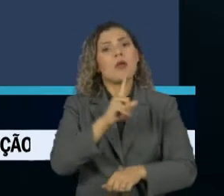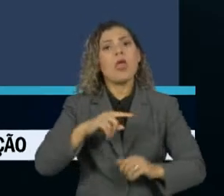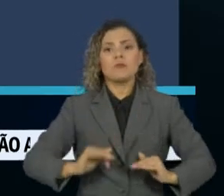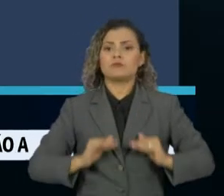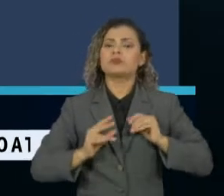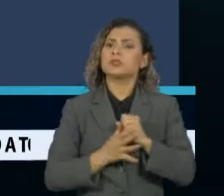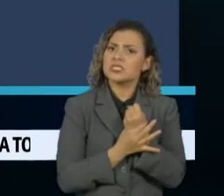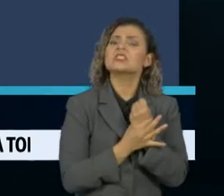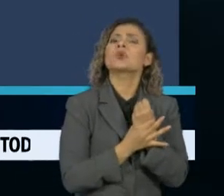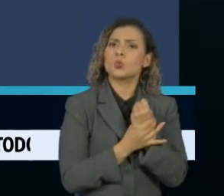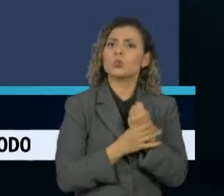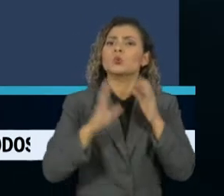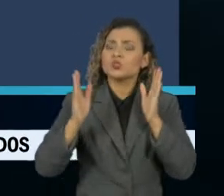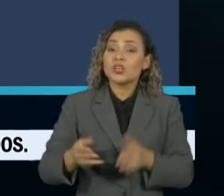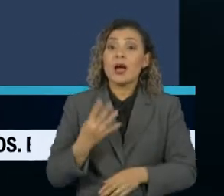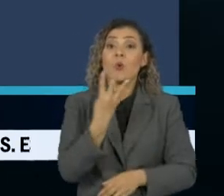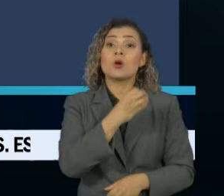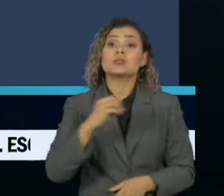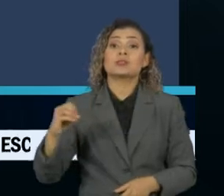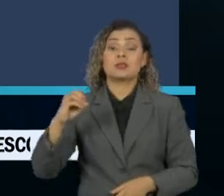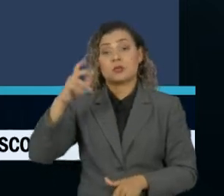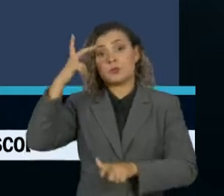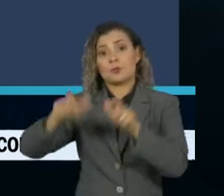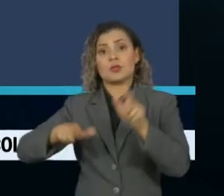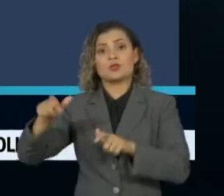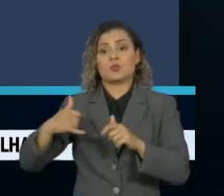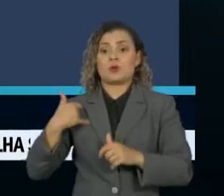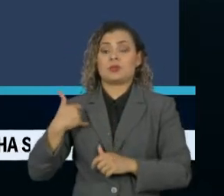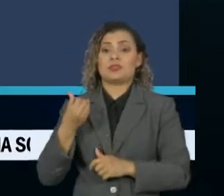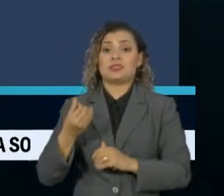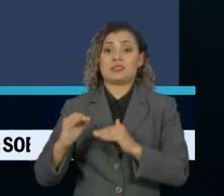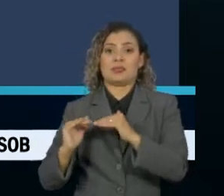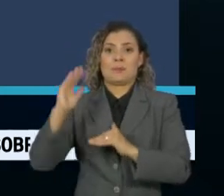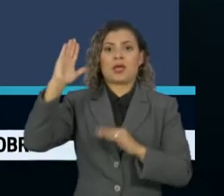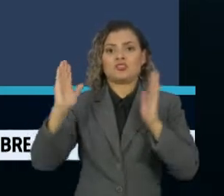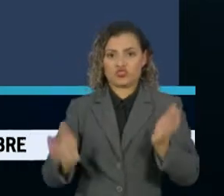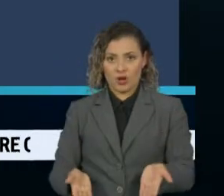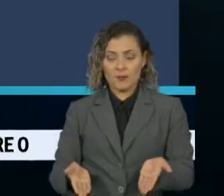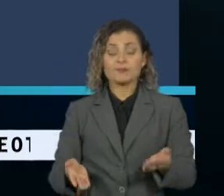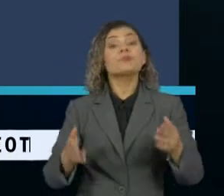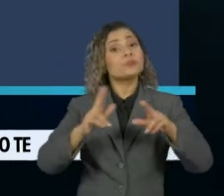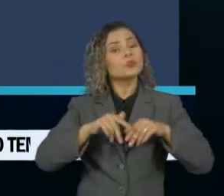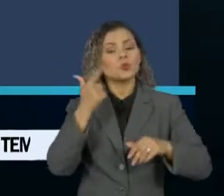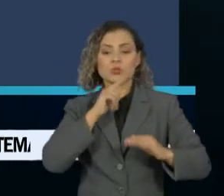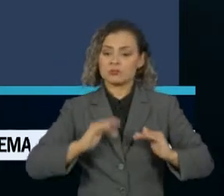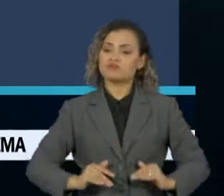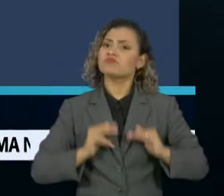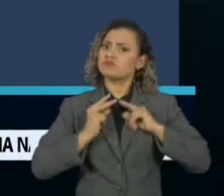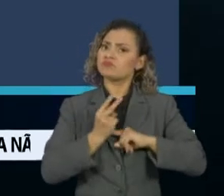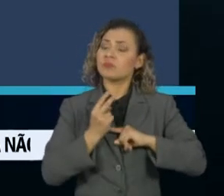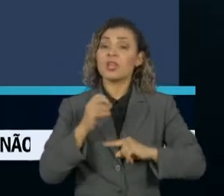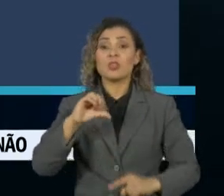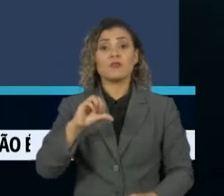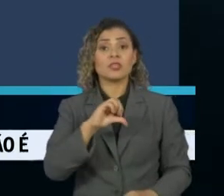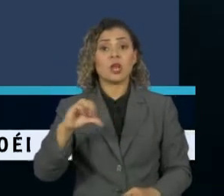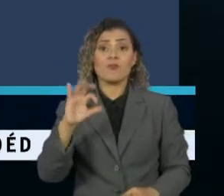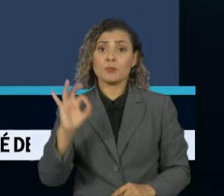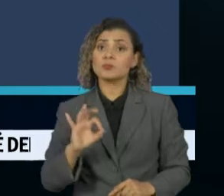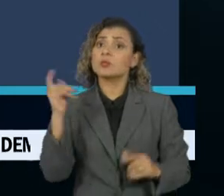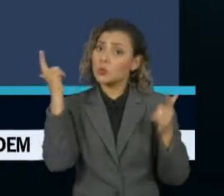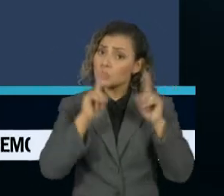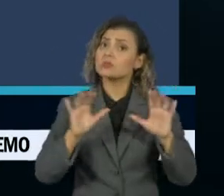seguro e foi testado em mais de 400 pessoas acima de 60 anos, com uma resposta imune de até 99%.